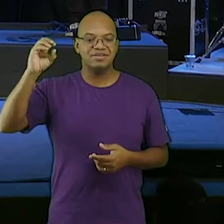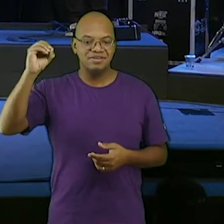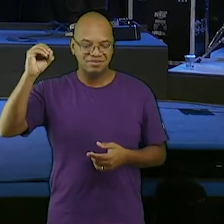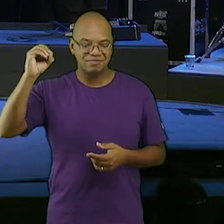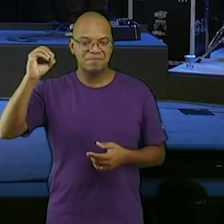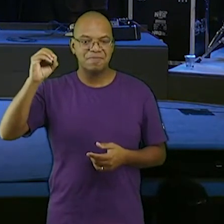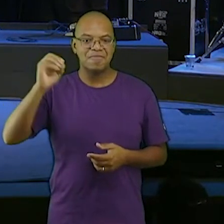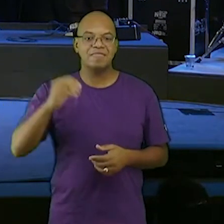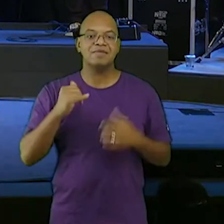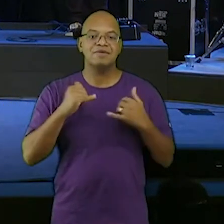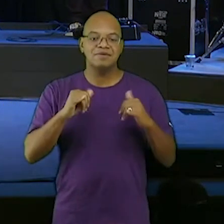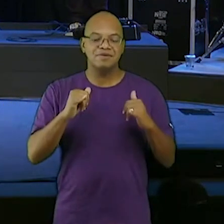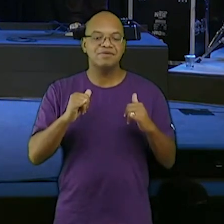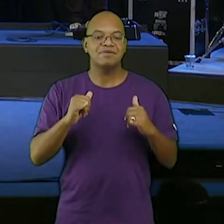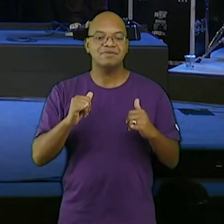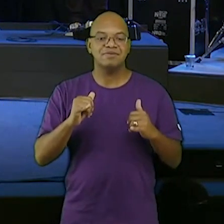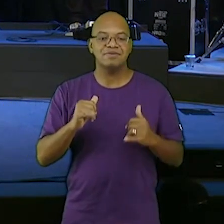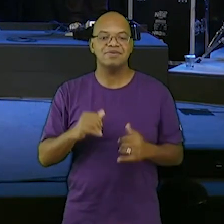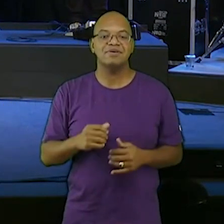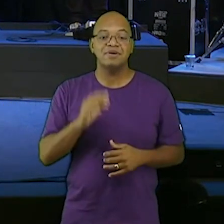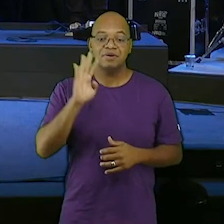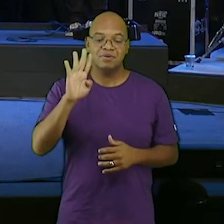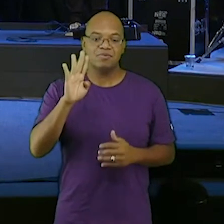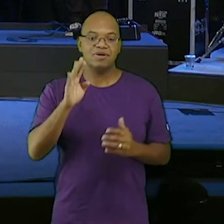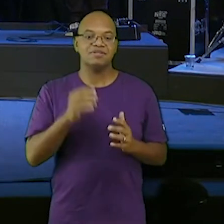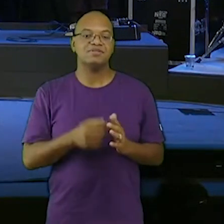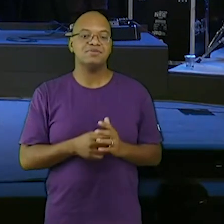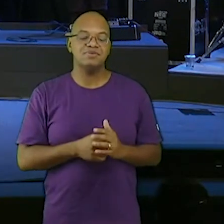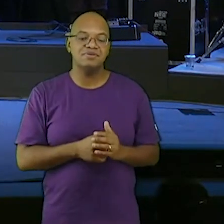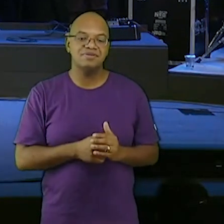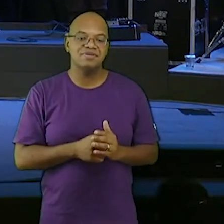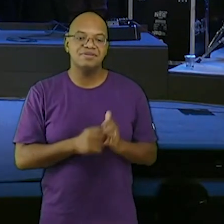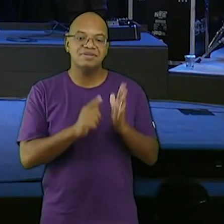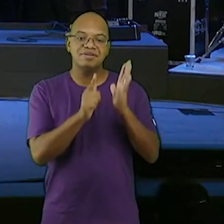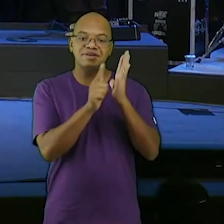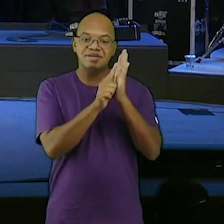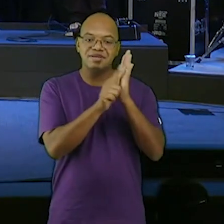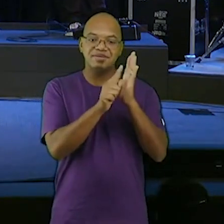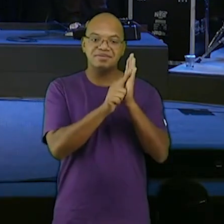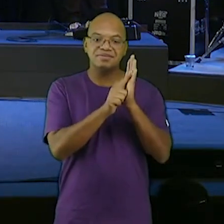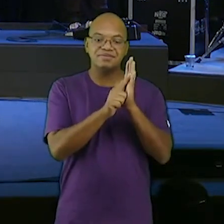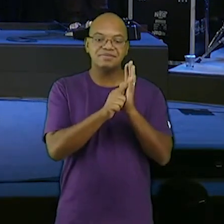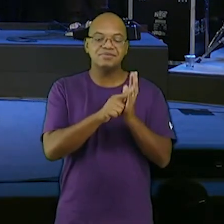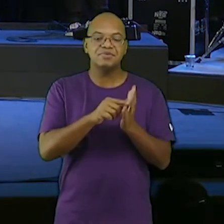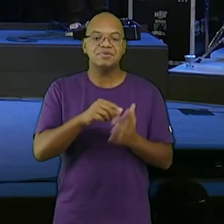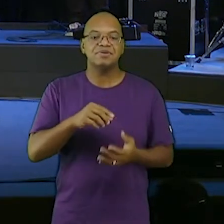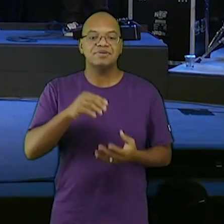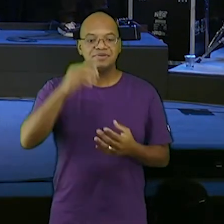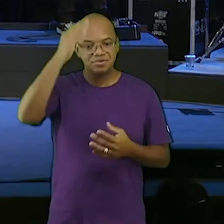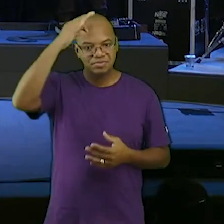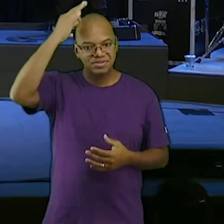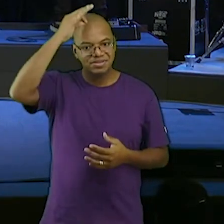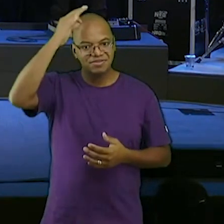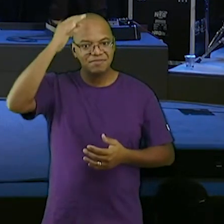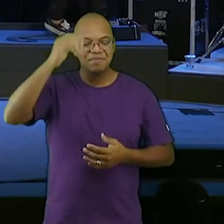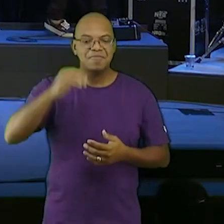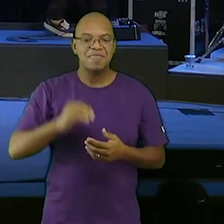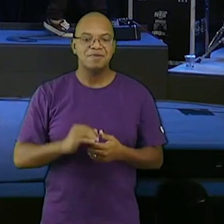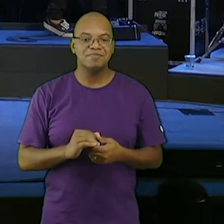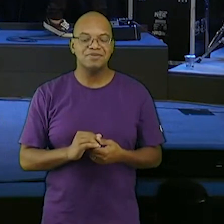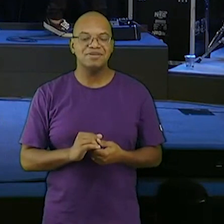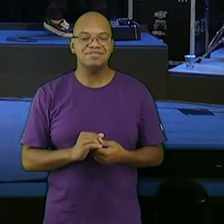espirituais primeira lei espiritual Deus te ama e tem um plano para você segunda lei